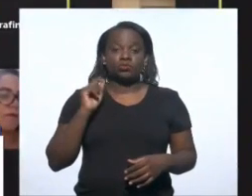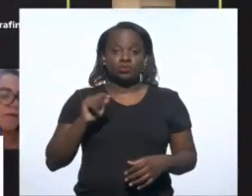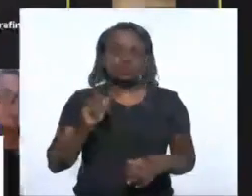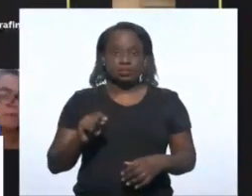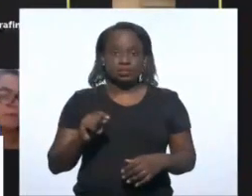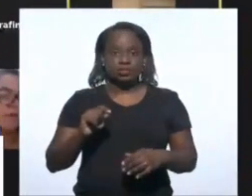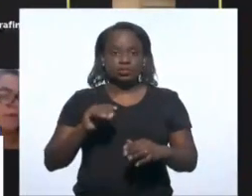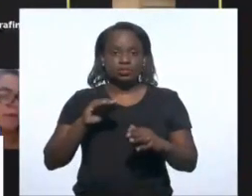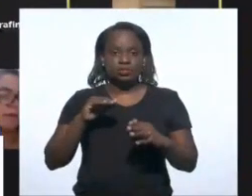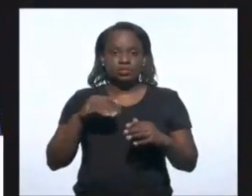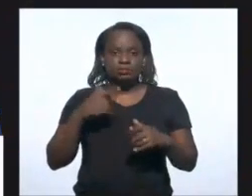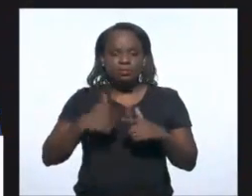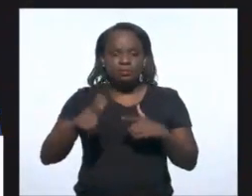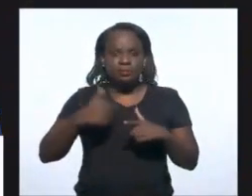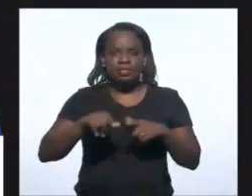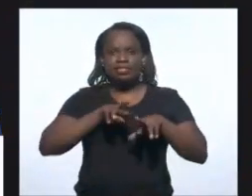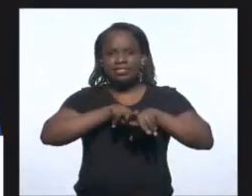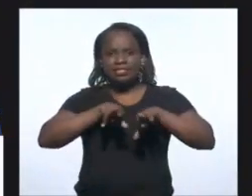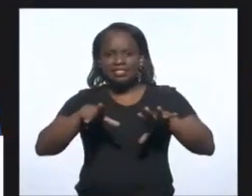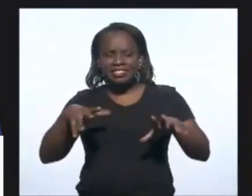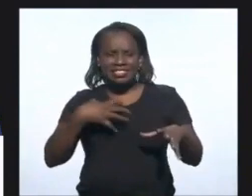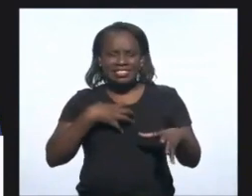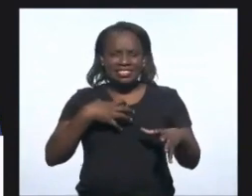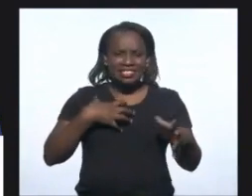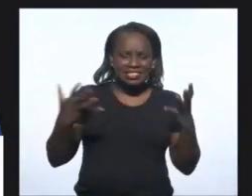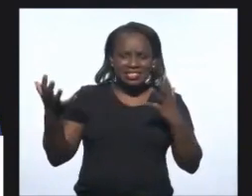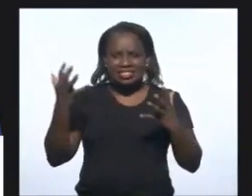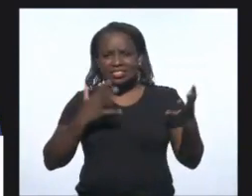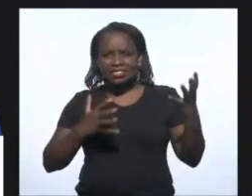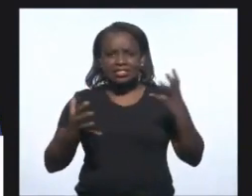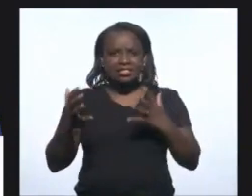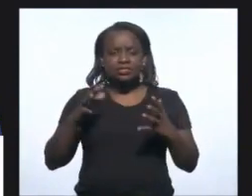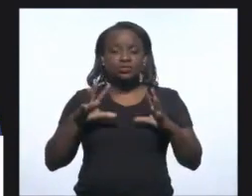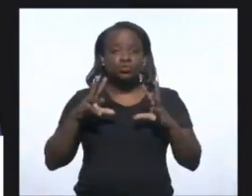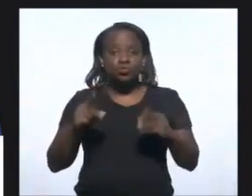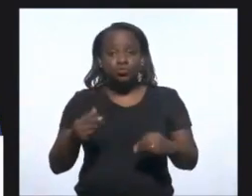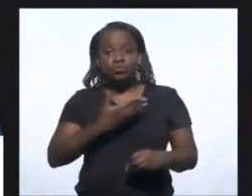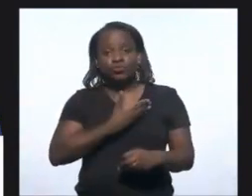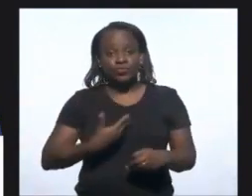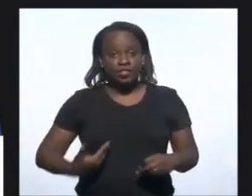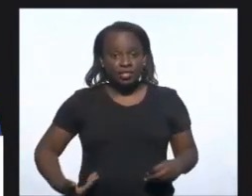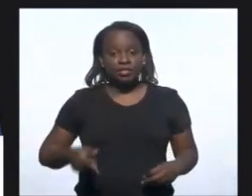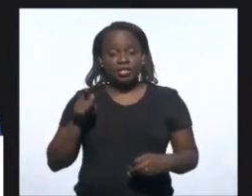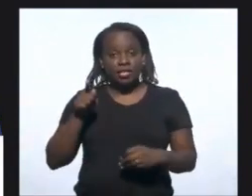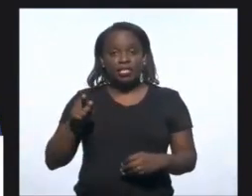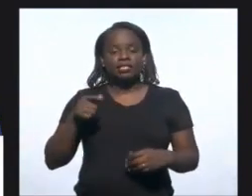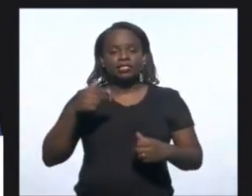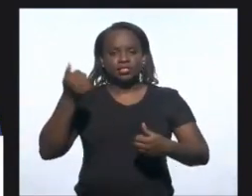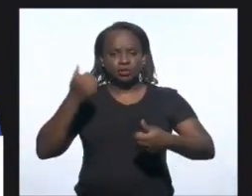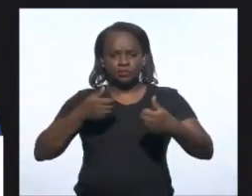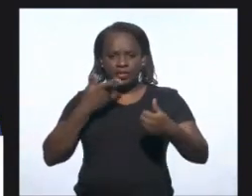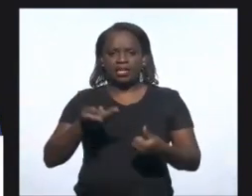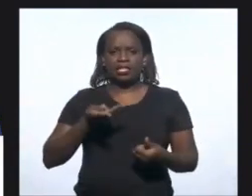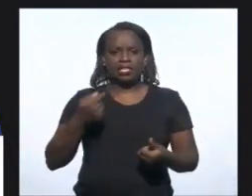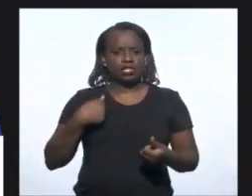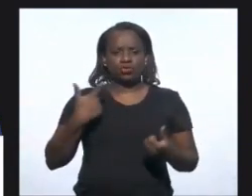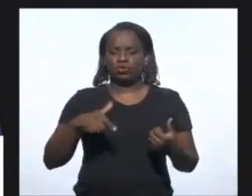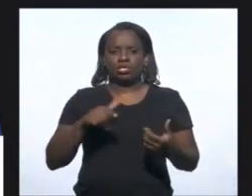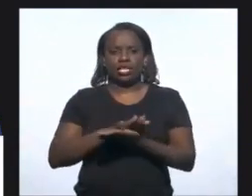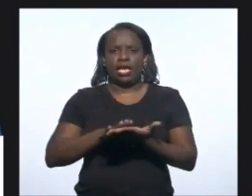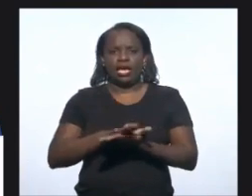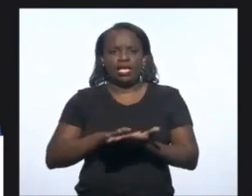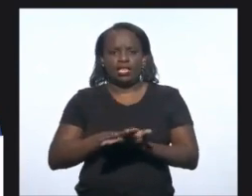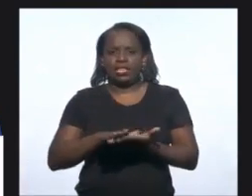que todo esse tensionamento, todo esse clima, toda essa estabilidade, o governador, como tem dito para a gente, que não tem absolutamente